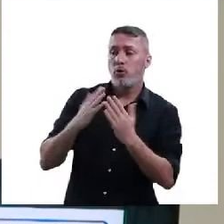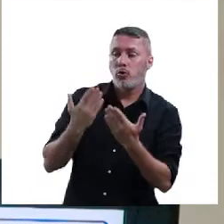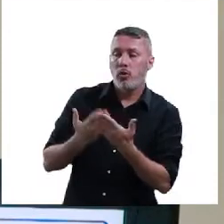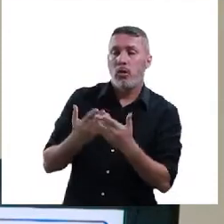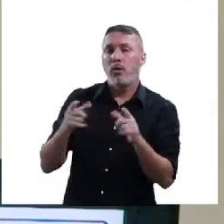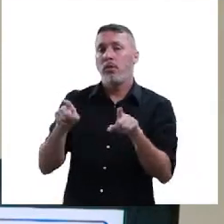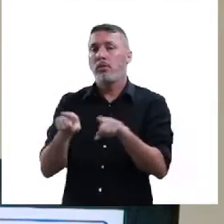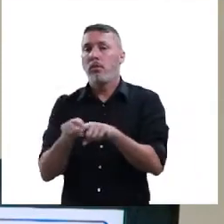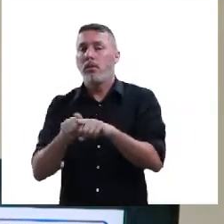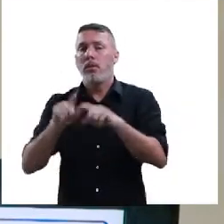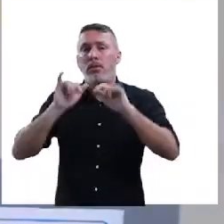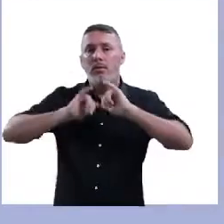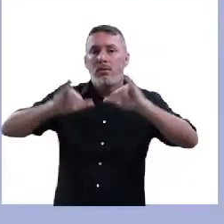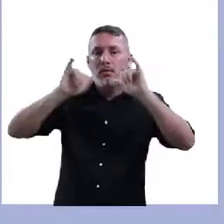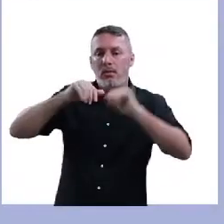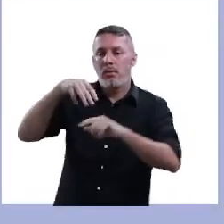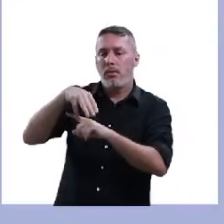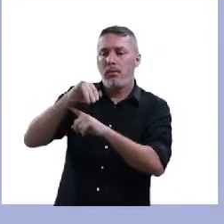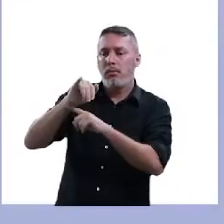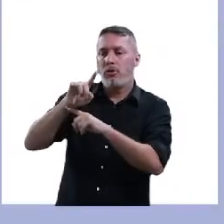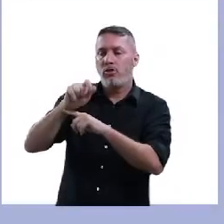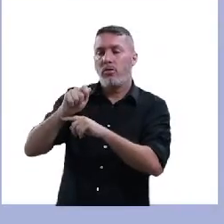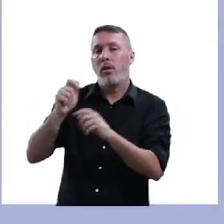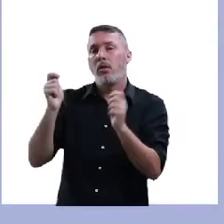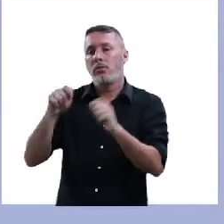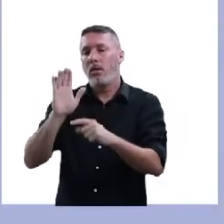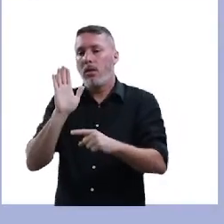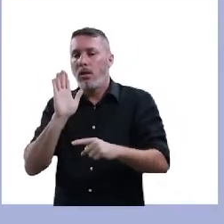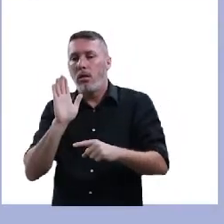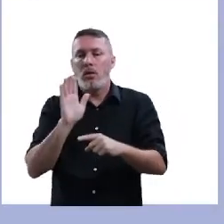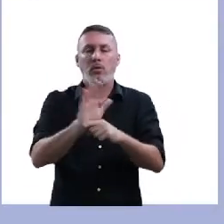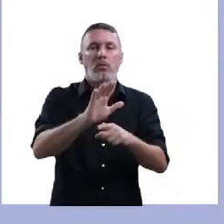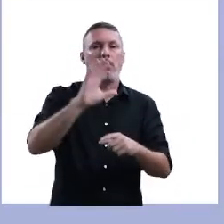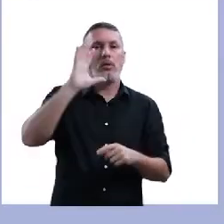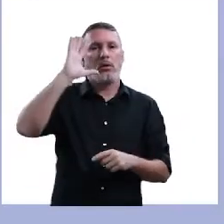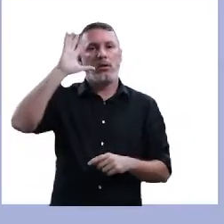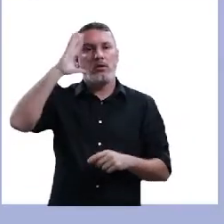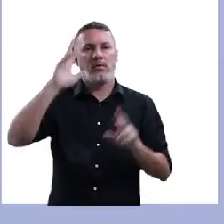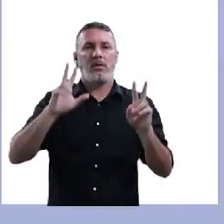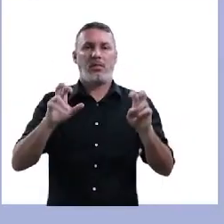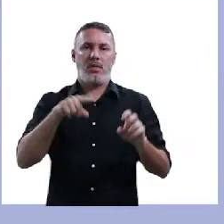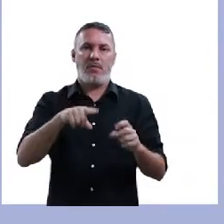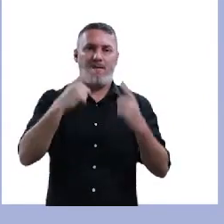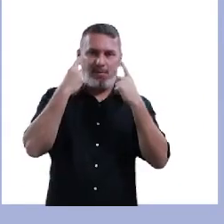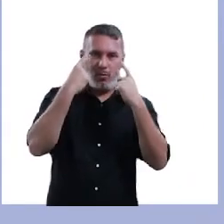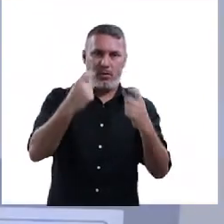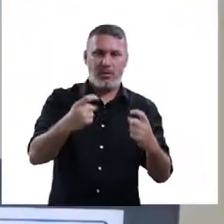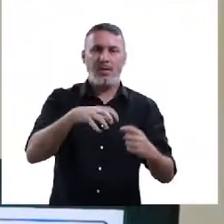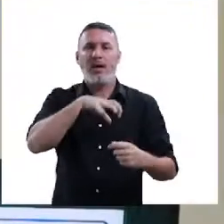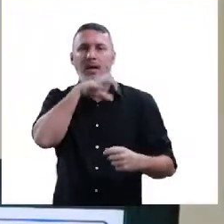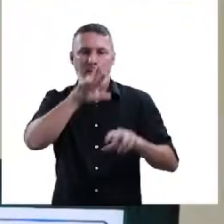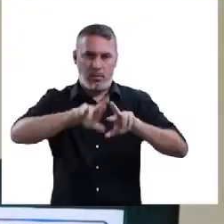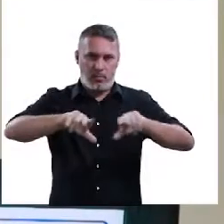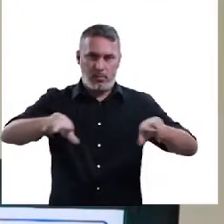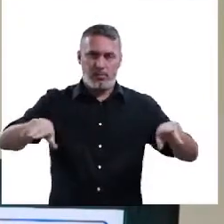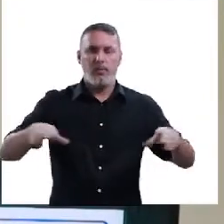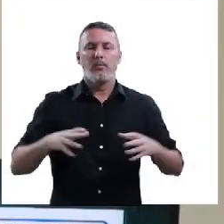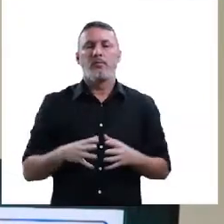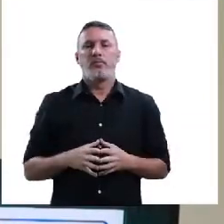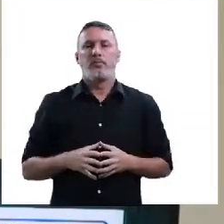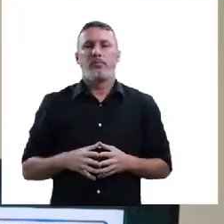como que as escolas e a mídia, ela pode auxiliar a resolver essa